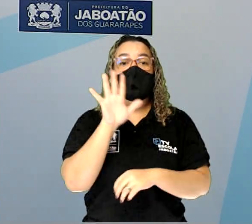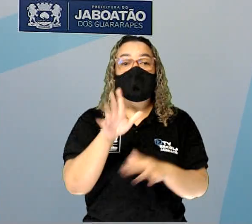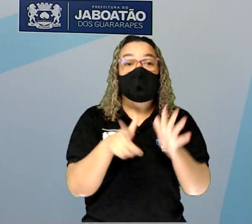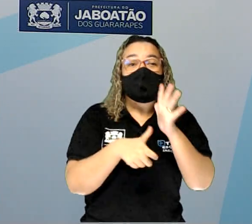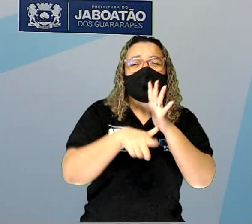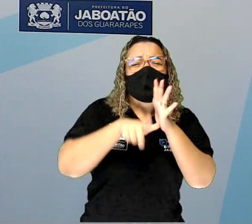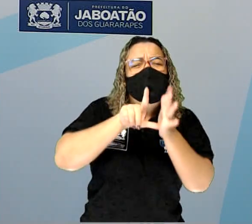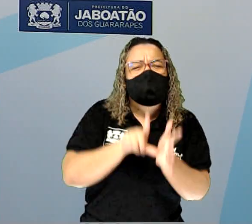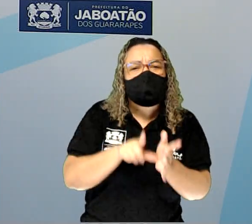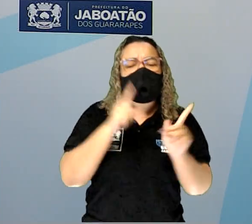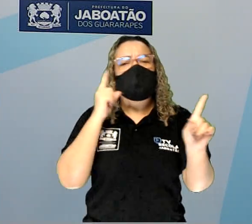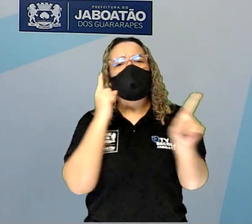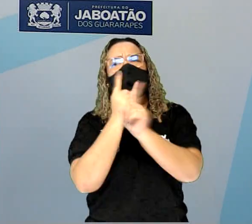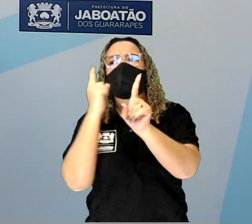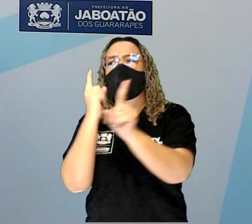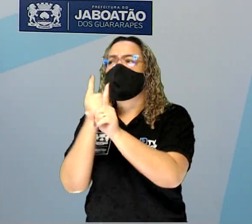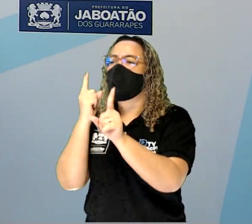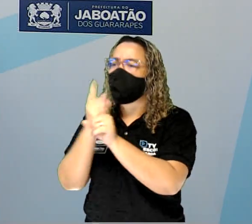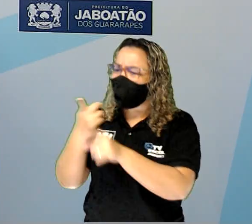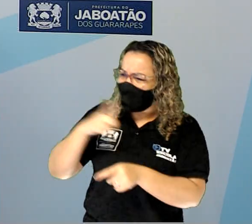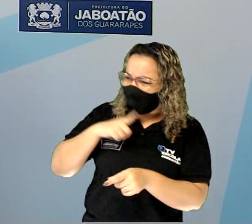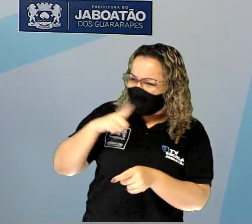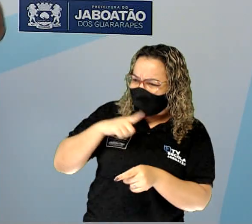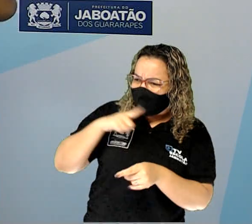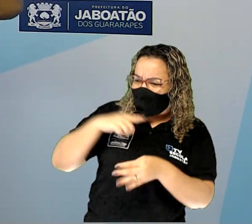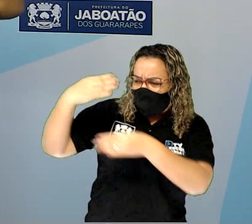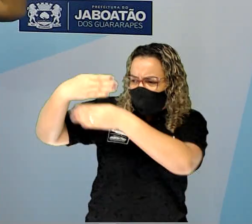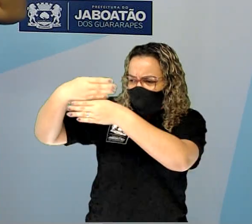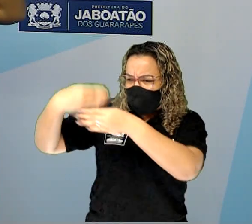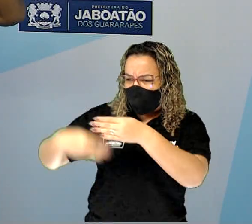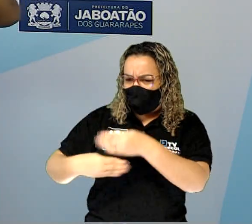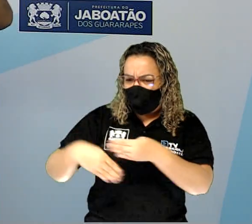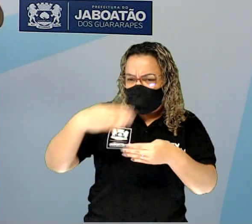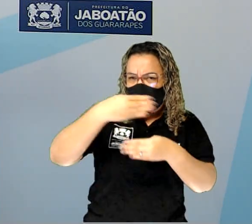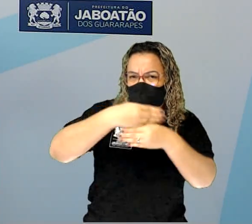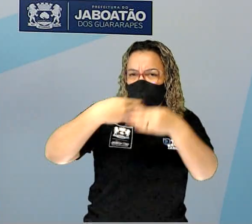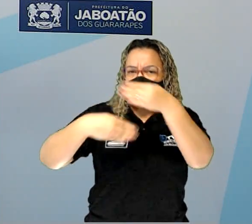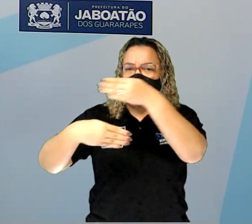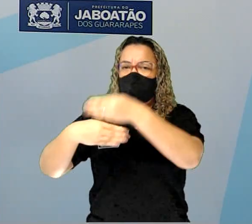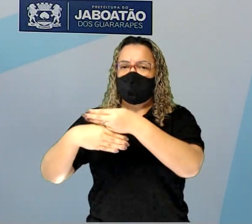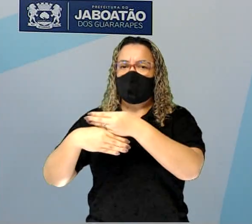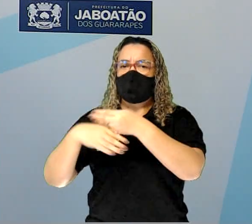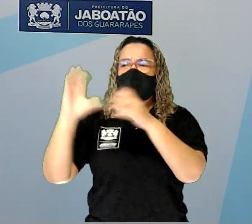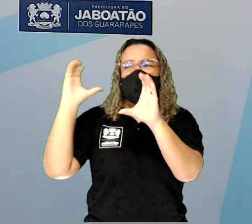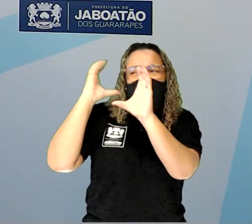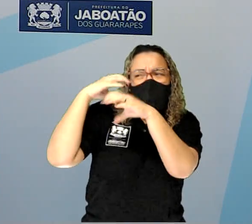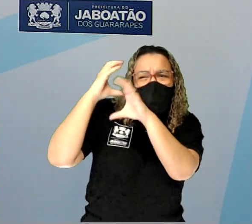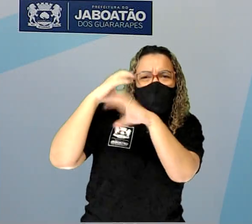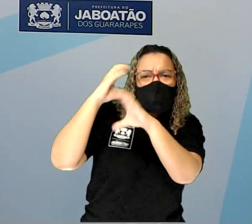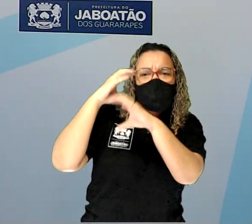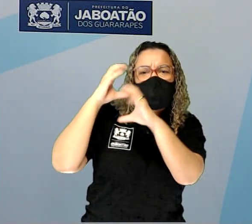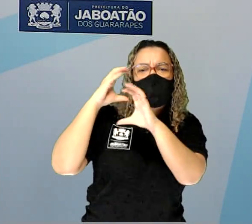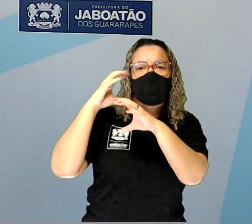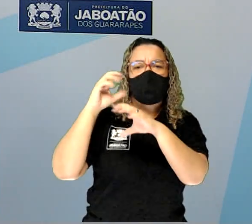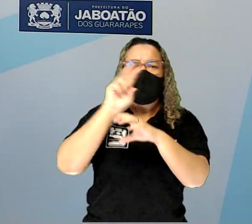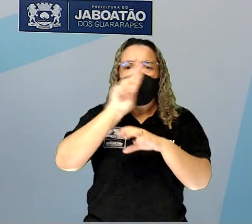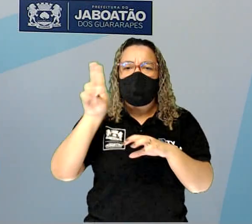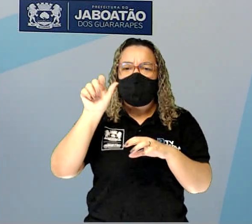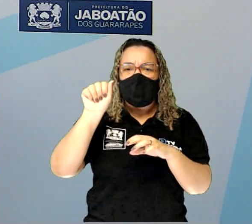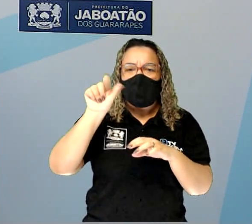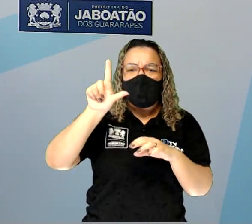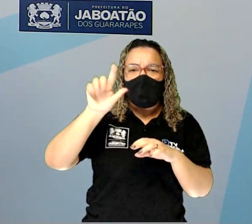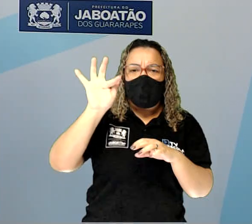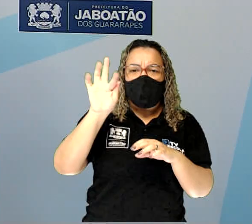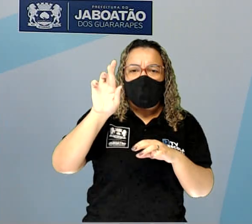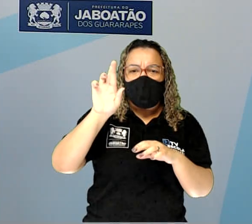descobrir que havia as placas tectônicas, um cara, um cientista chamado de Alfred, o